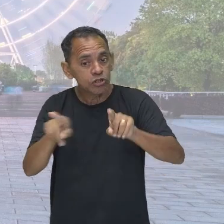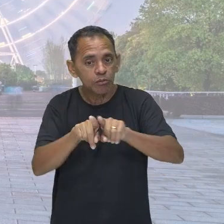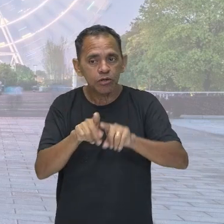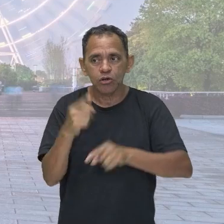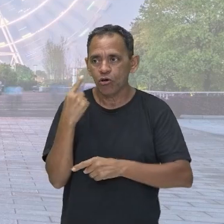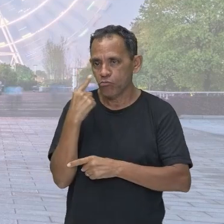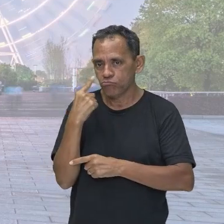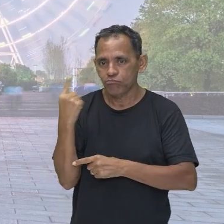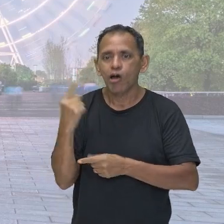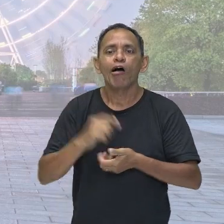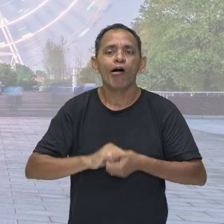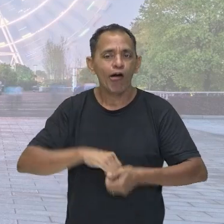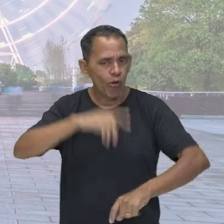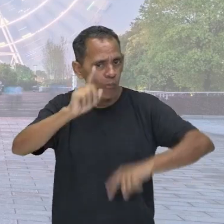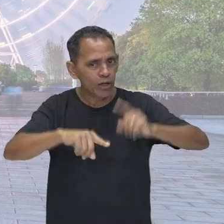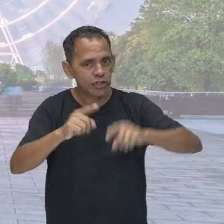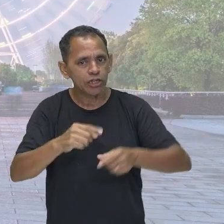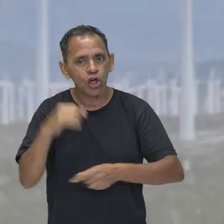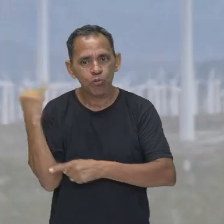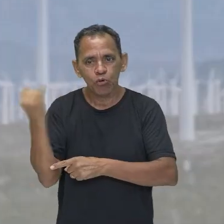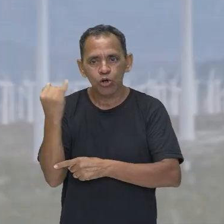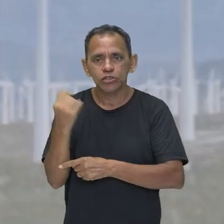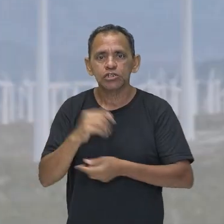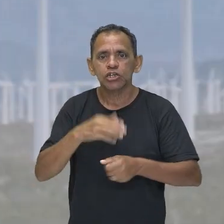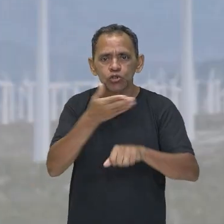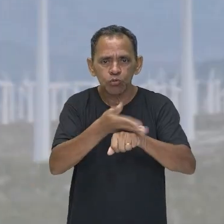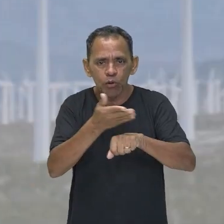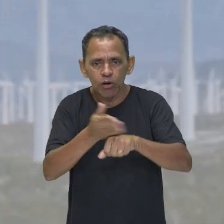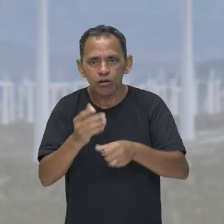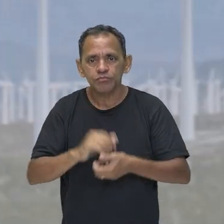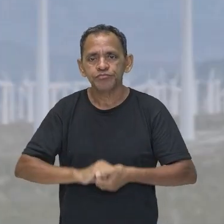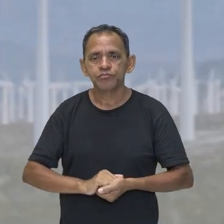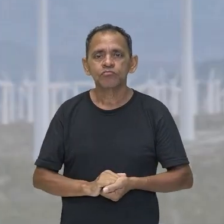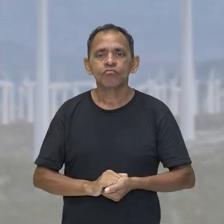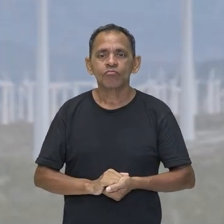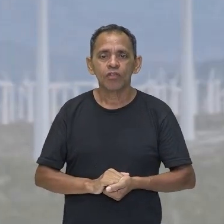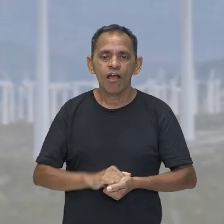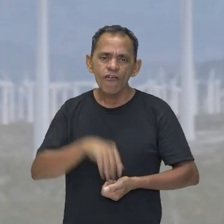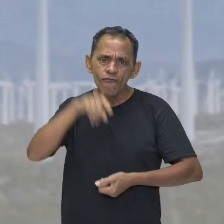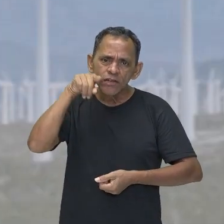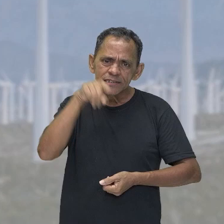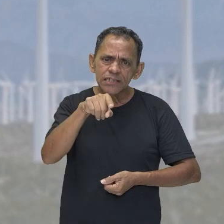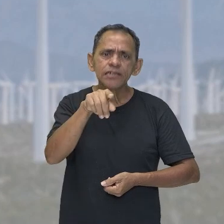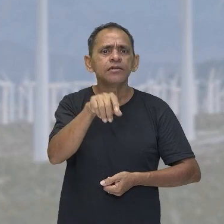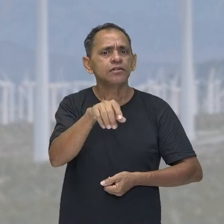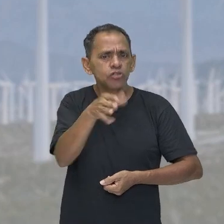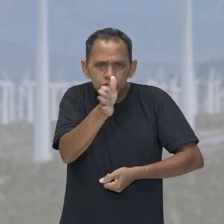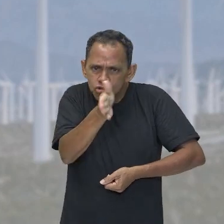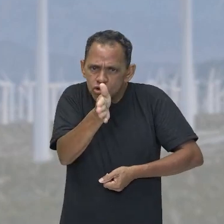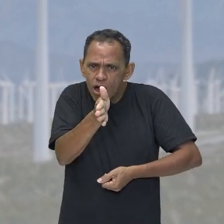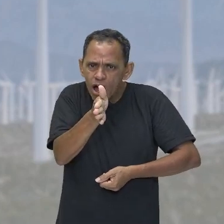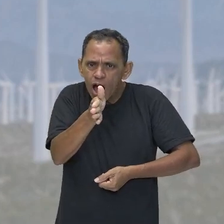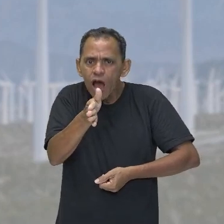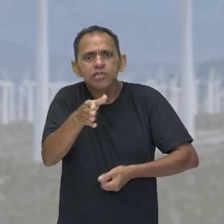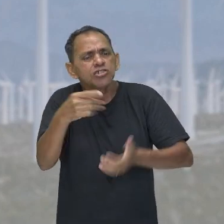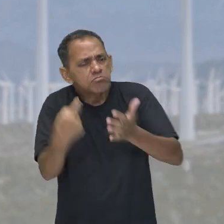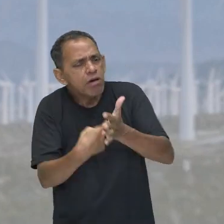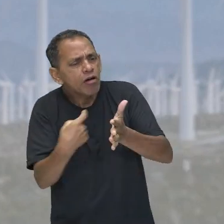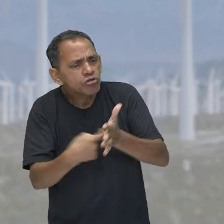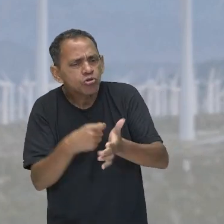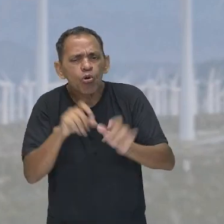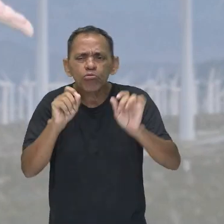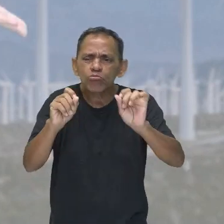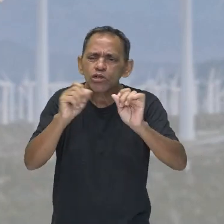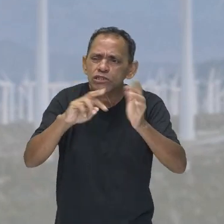você bem bacana. Dá só uma olhada aqui, olha só. Você já parou para se perguntar o que é energia?